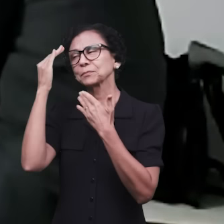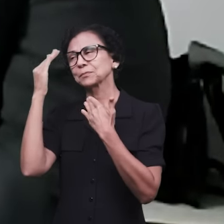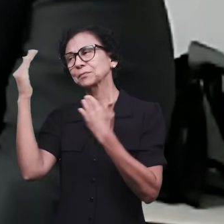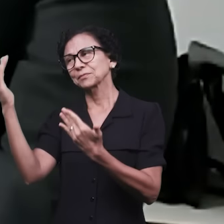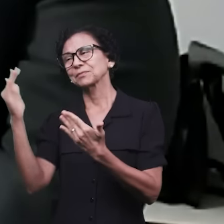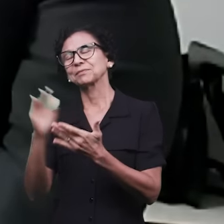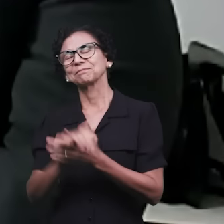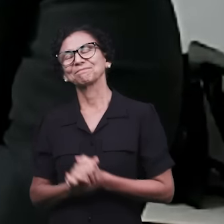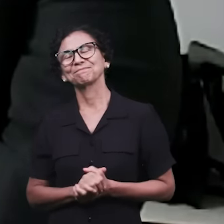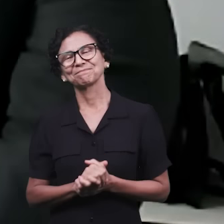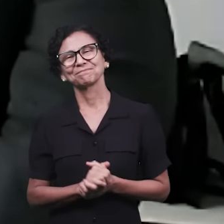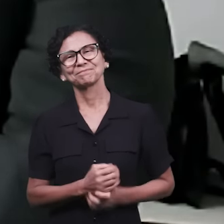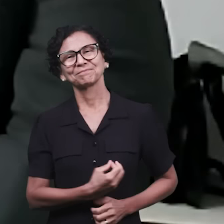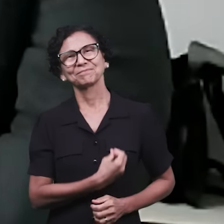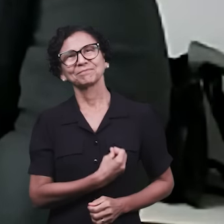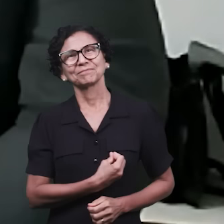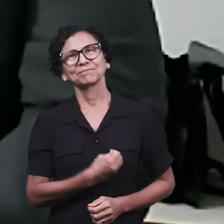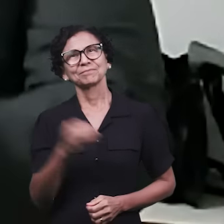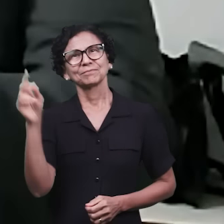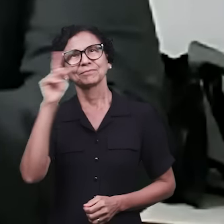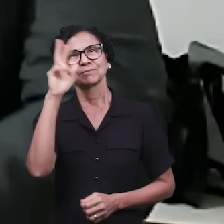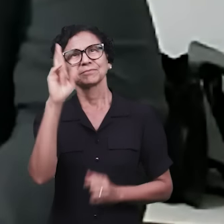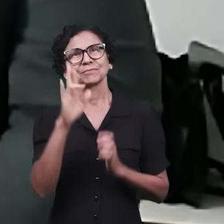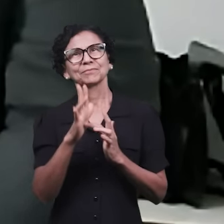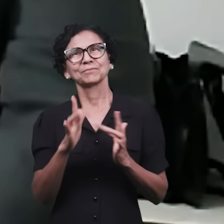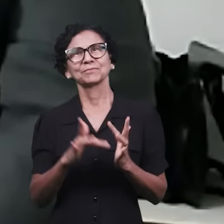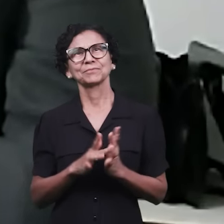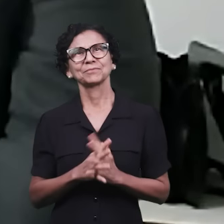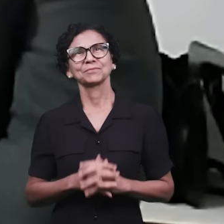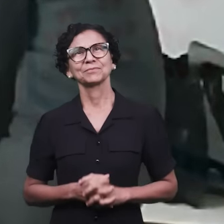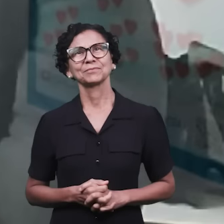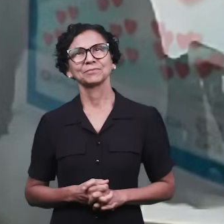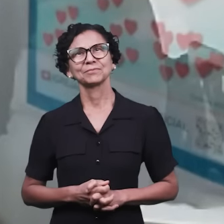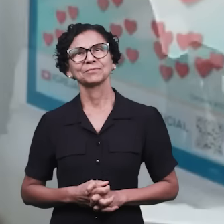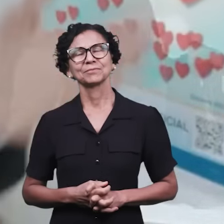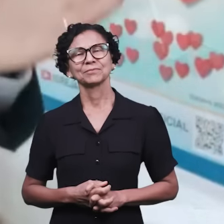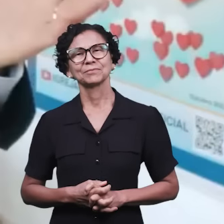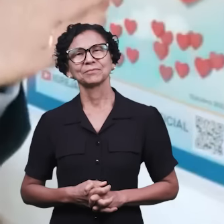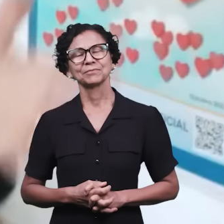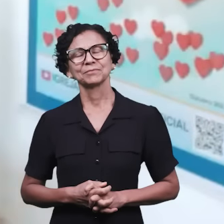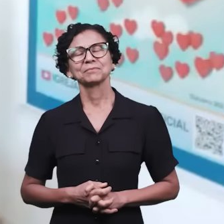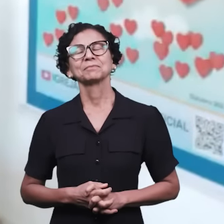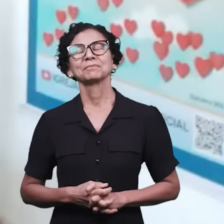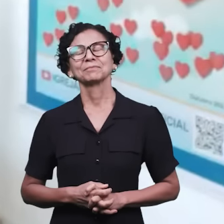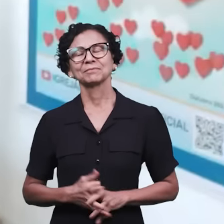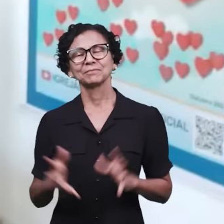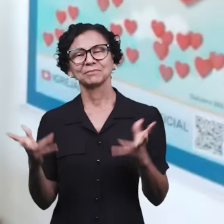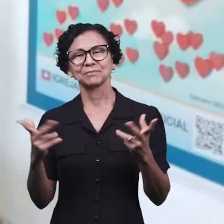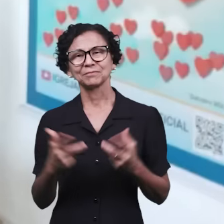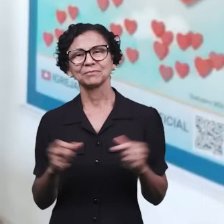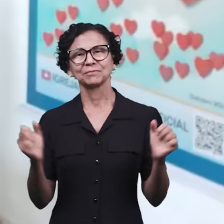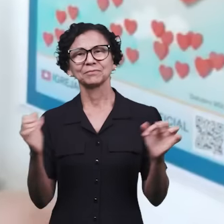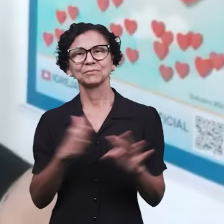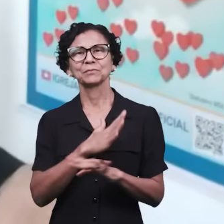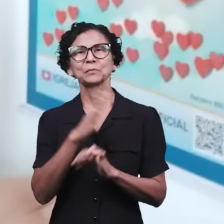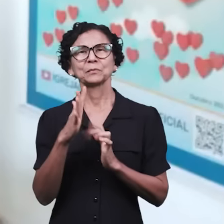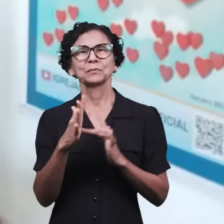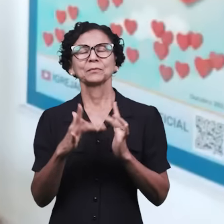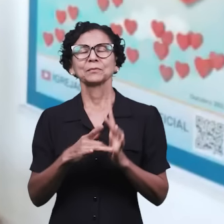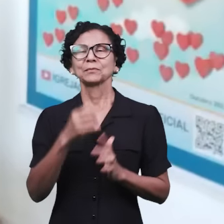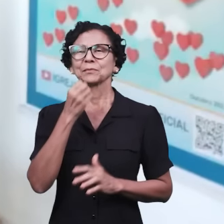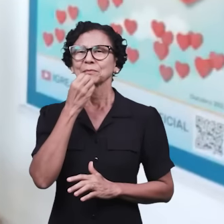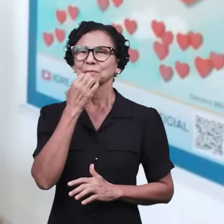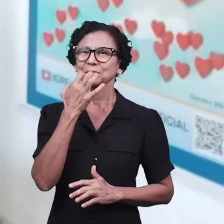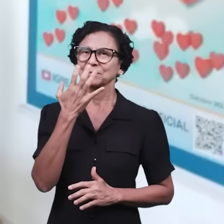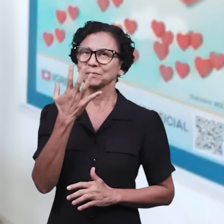obrigado pela participação, Amém, a todos a paz, Senhor Jesus. A paz, Senhor, irmãos. Maravilha, glória a Jesus. Como é bom